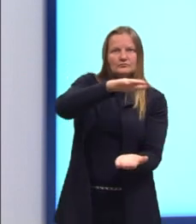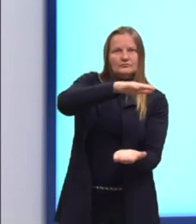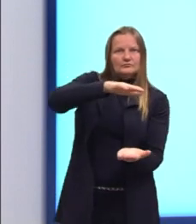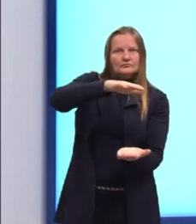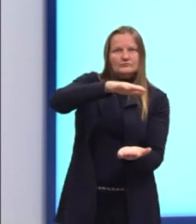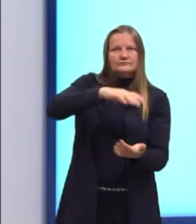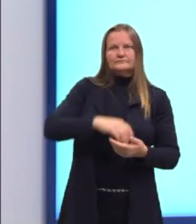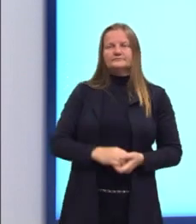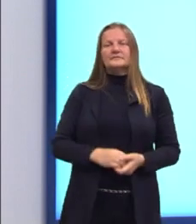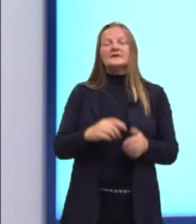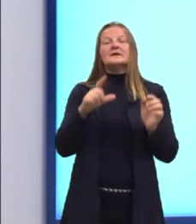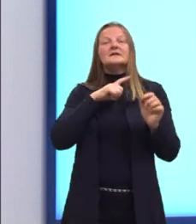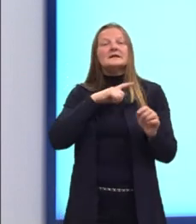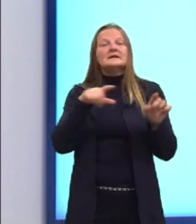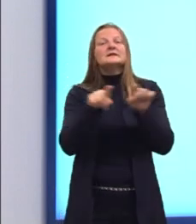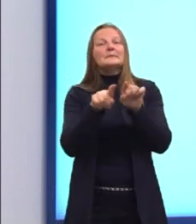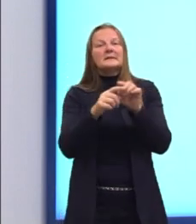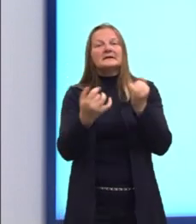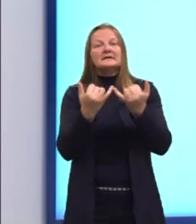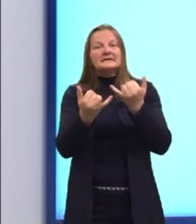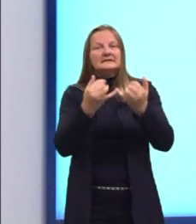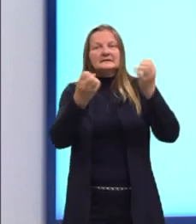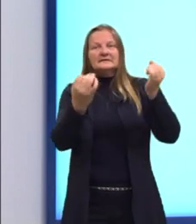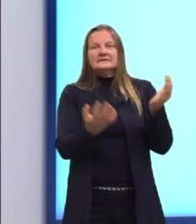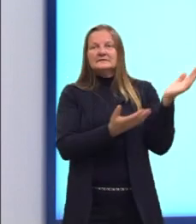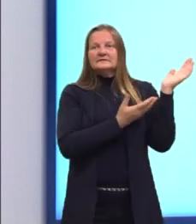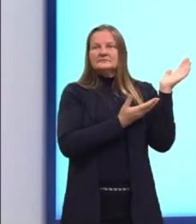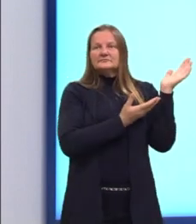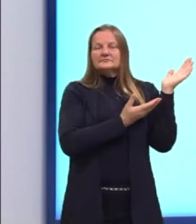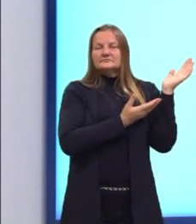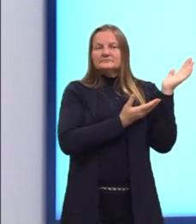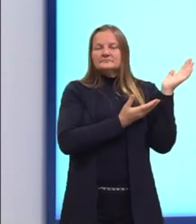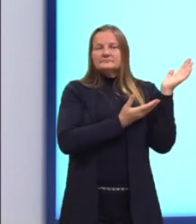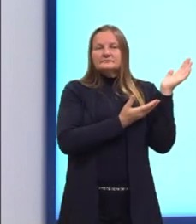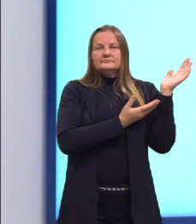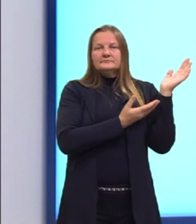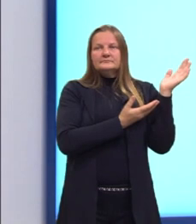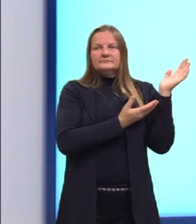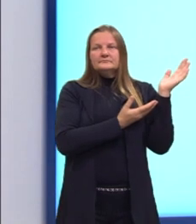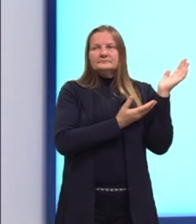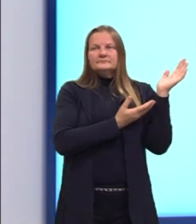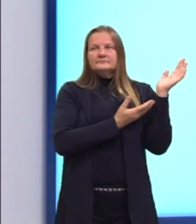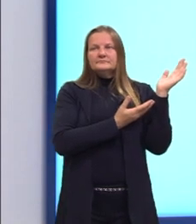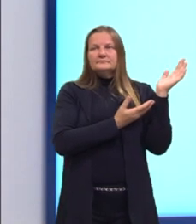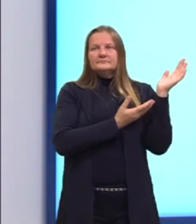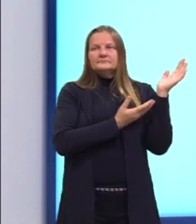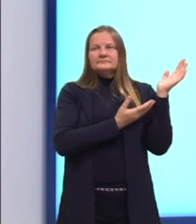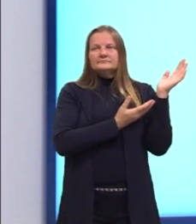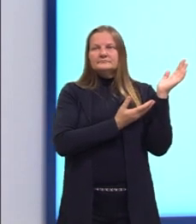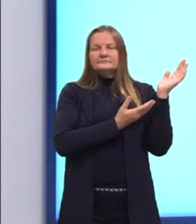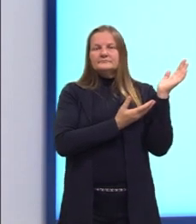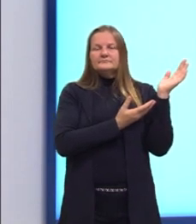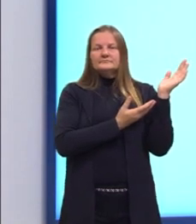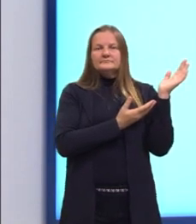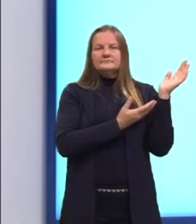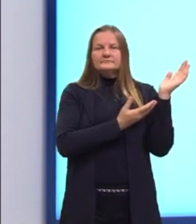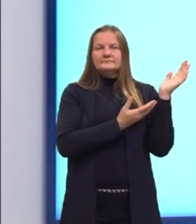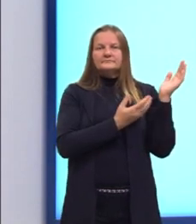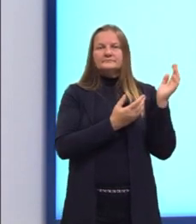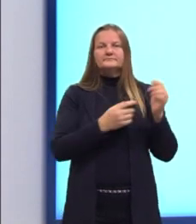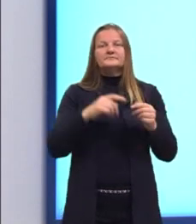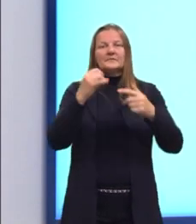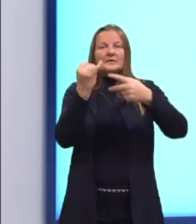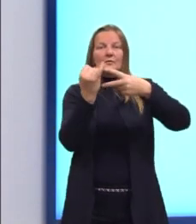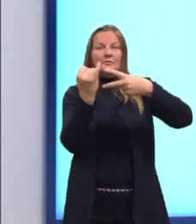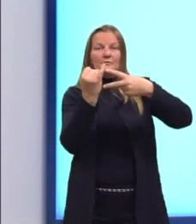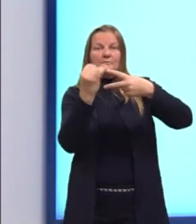Aqui, eu trouxe para vocês, para calcular a área de um polígono regular qualquer, tá? E eu trouxe